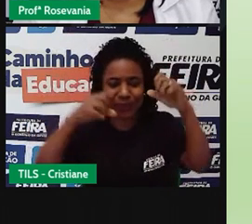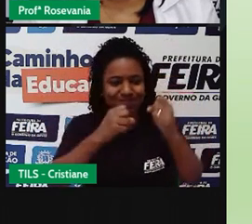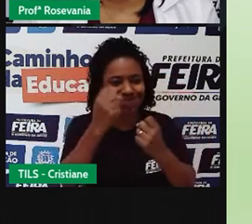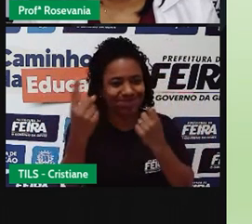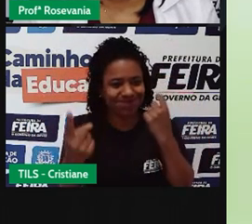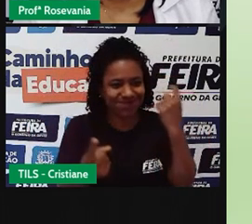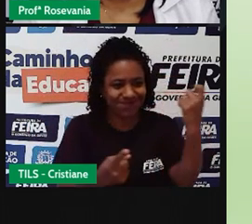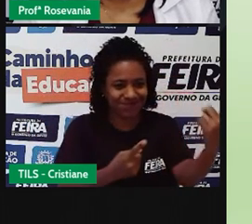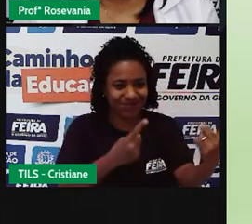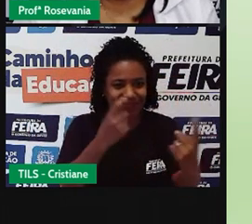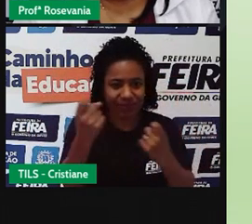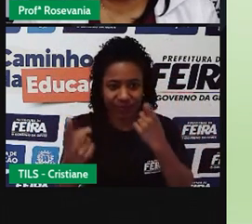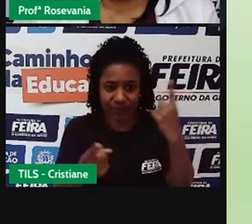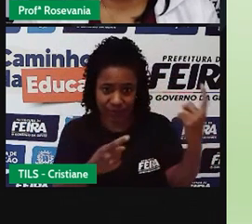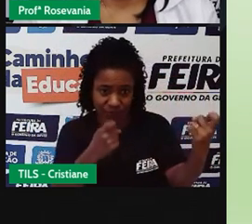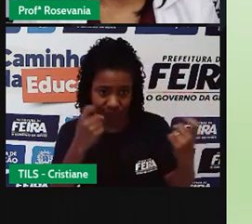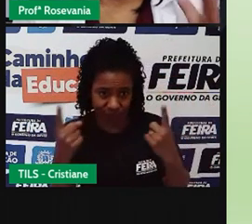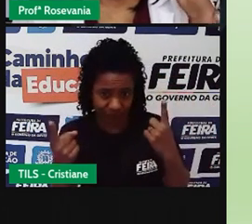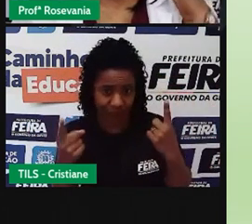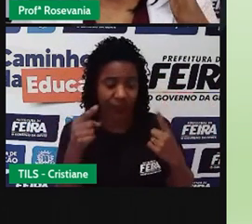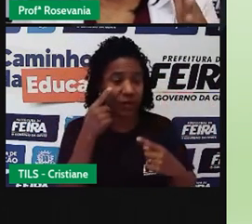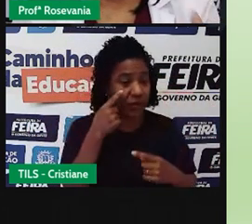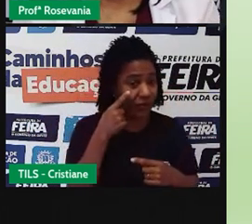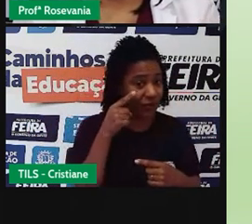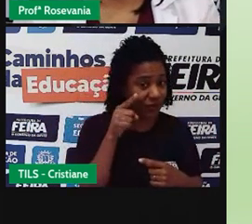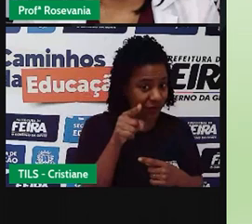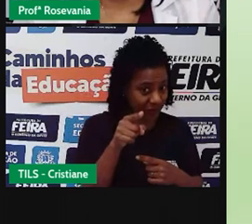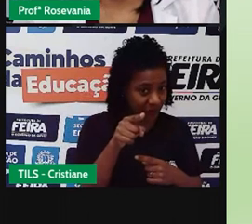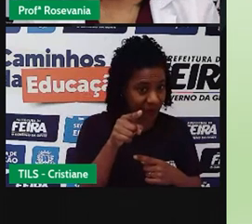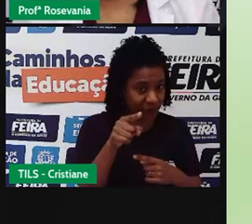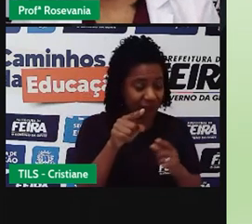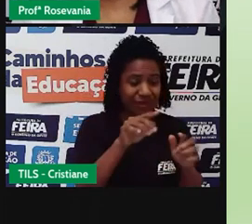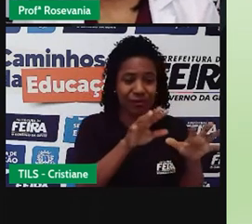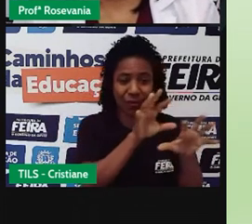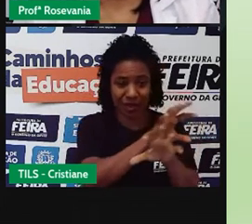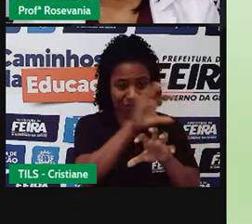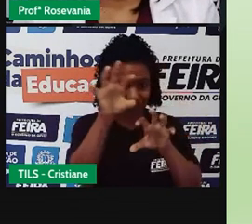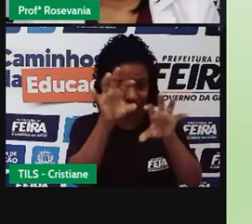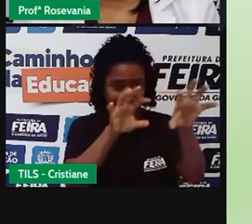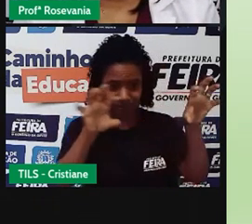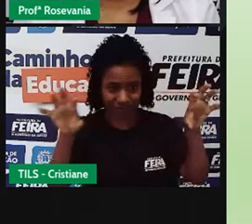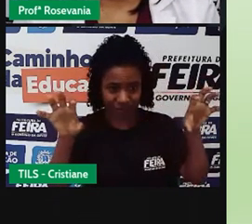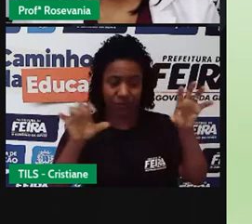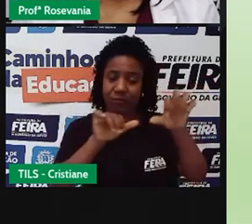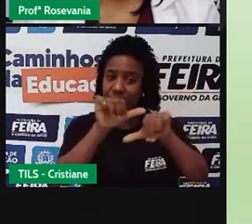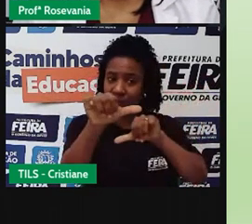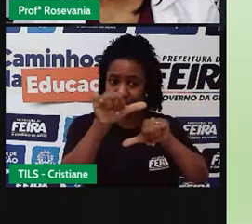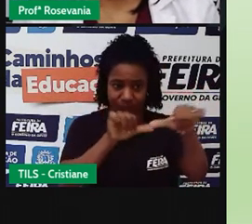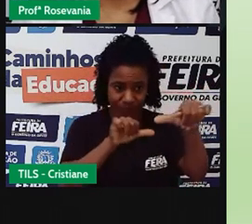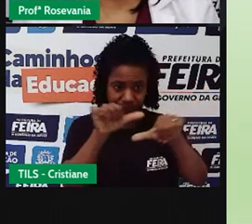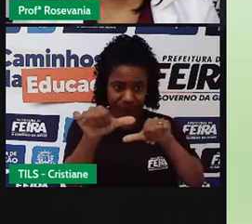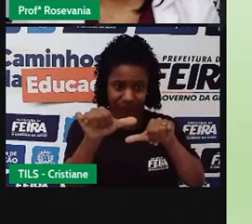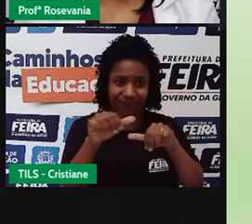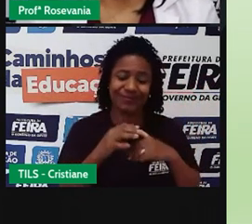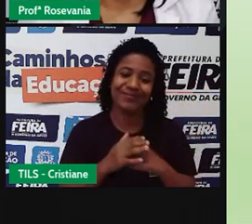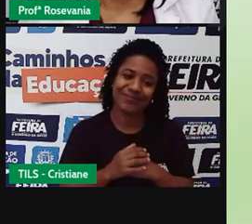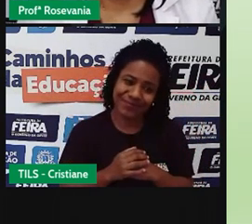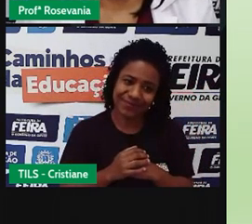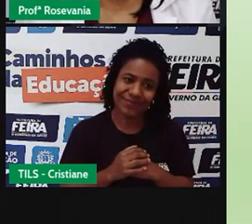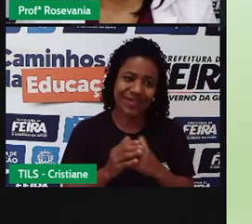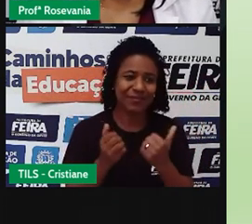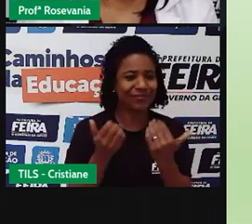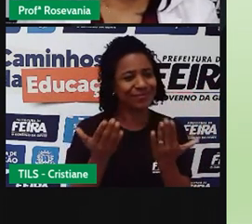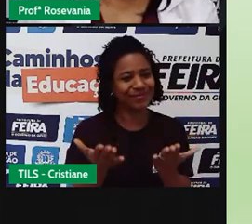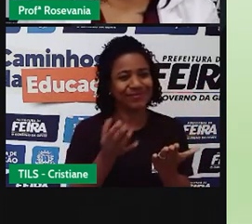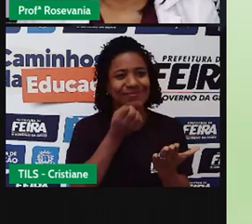transição, lembra que eu falei entre um e o outro, a gente tem a linha, mas é uma transição. Viu? Bom, gente, esse